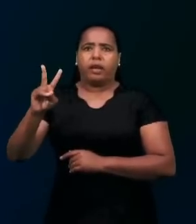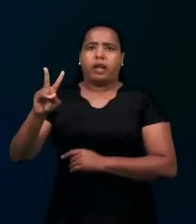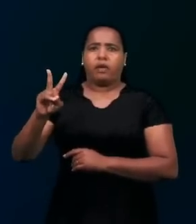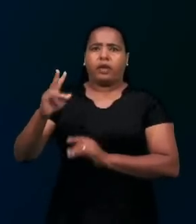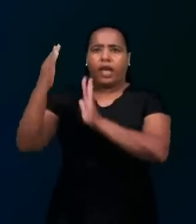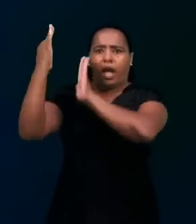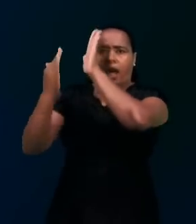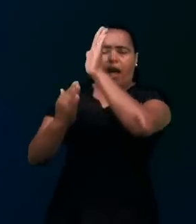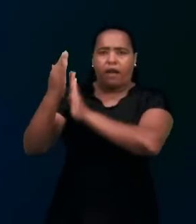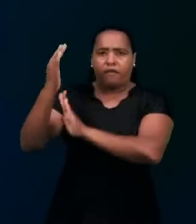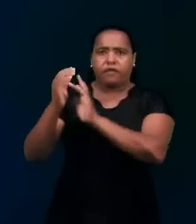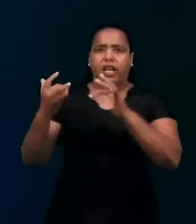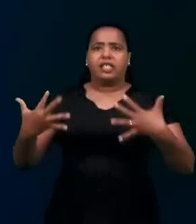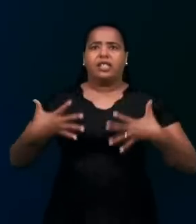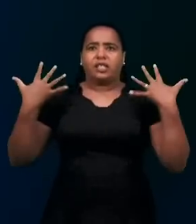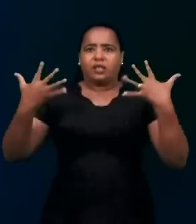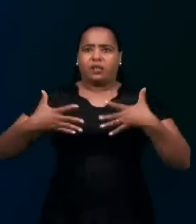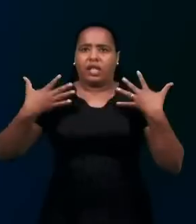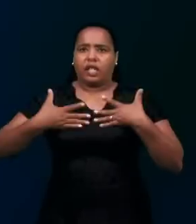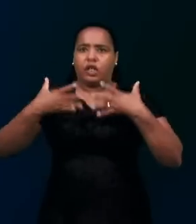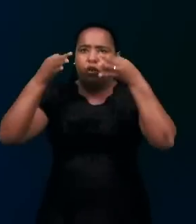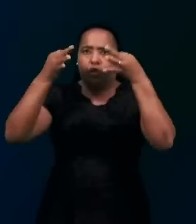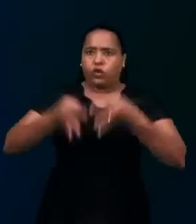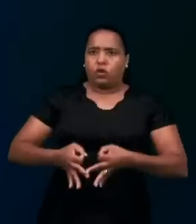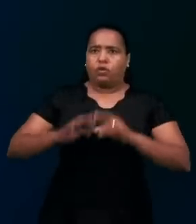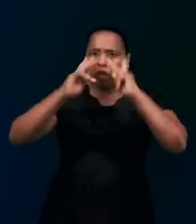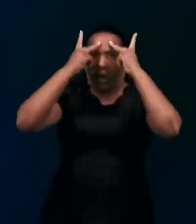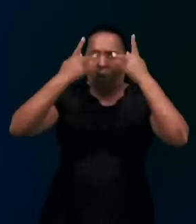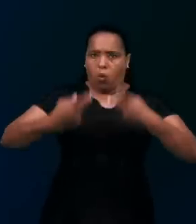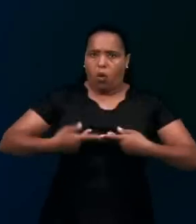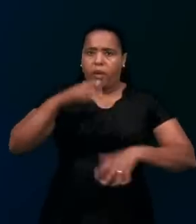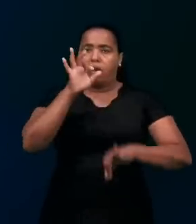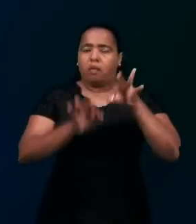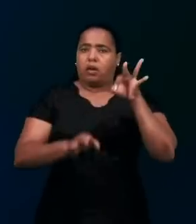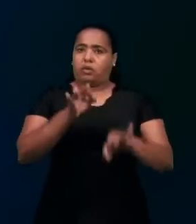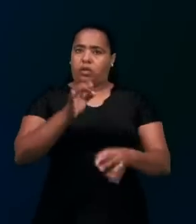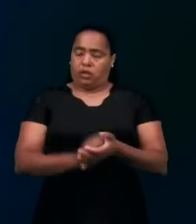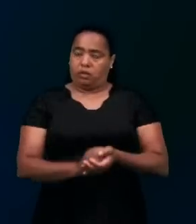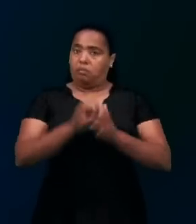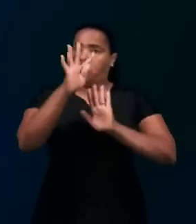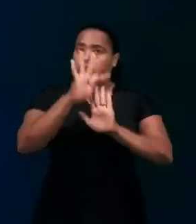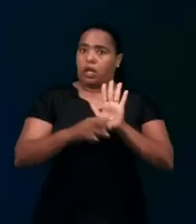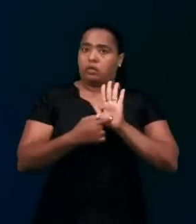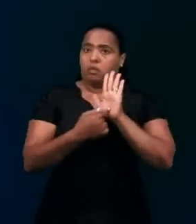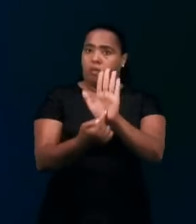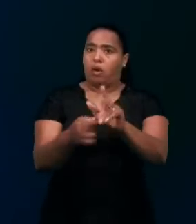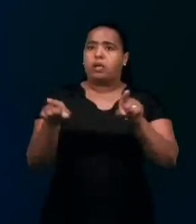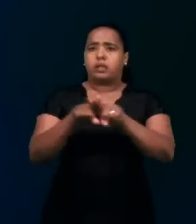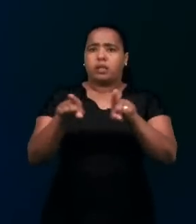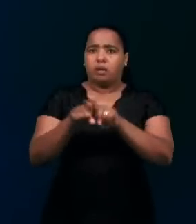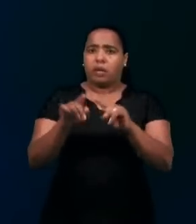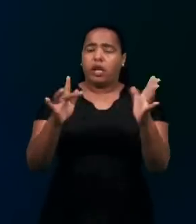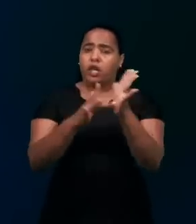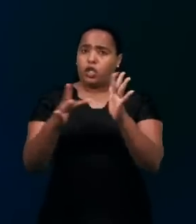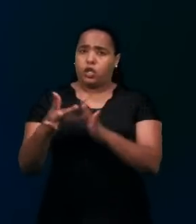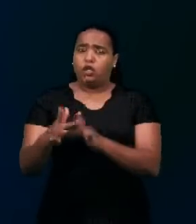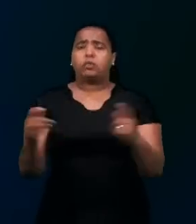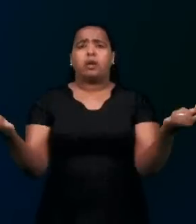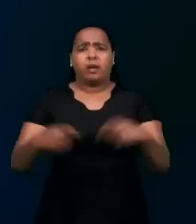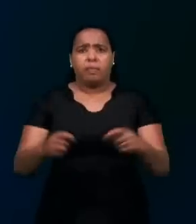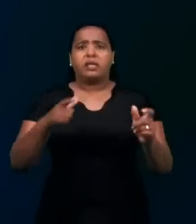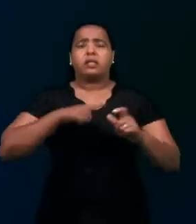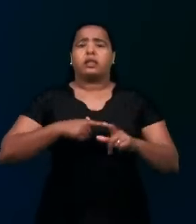homem a sua justiça. Este texto nos mostra também que só Jesus é capaz de justificar o homem do pecado.